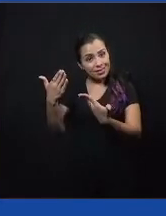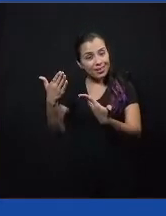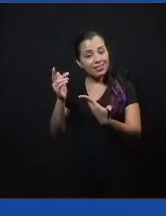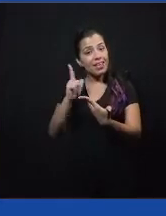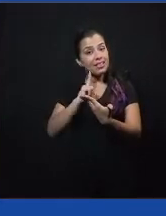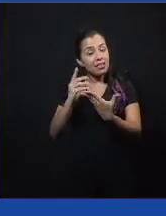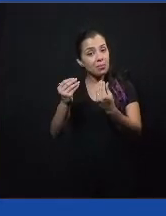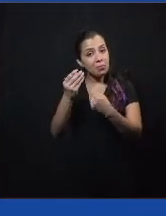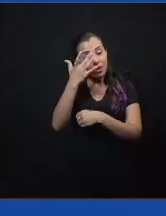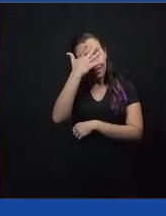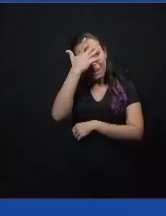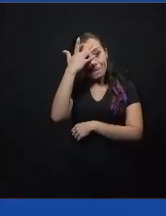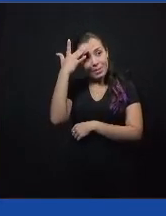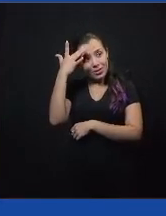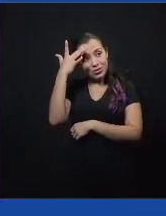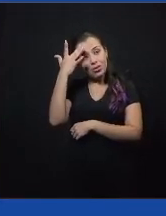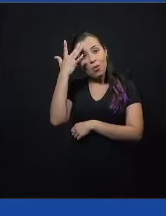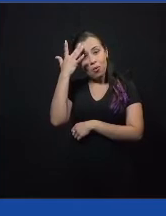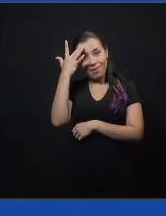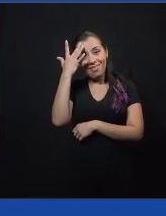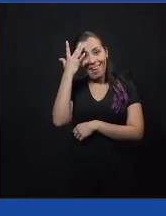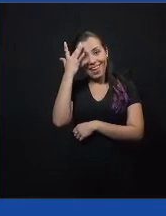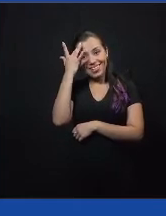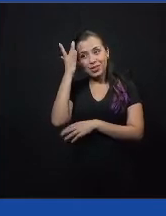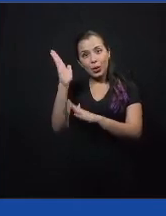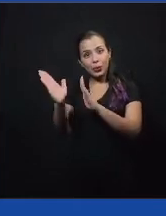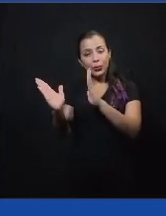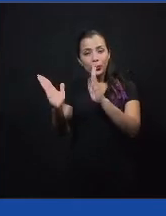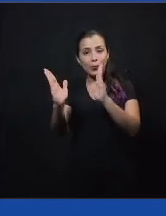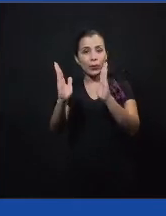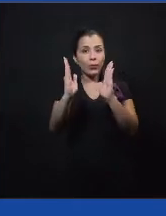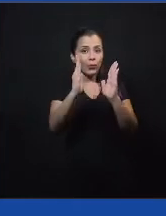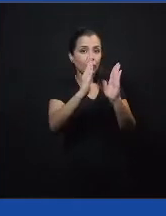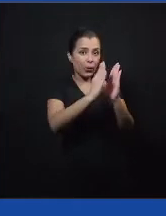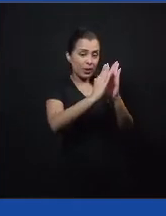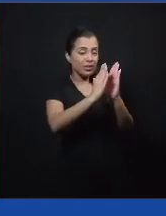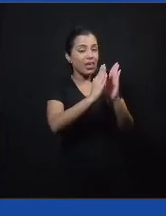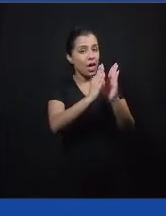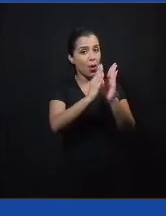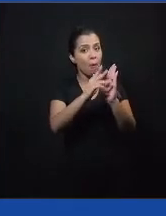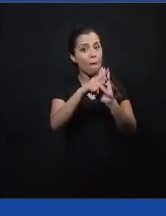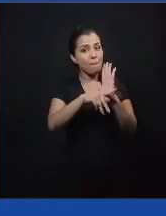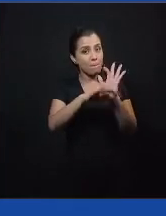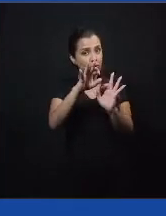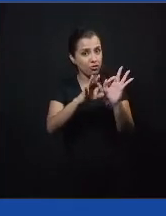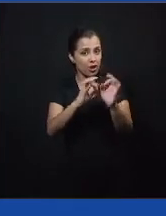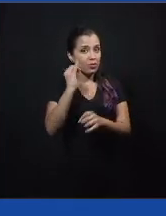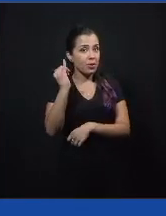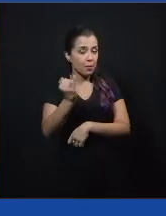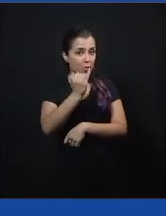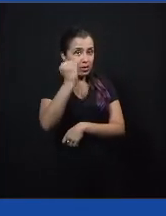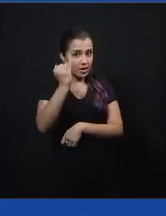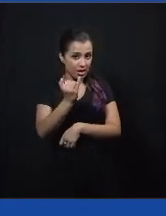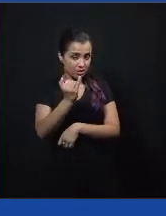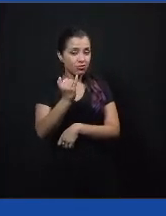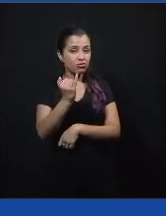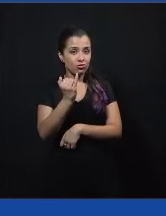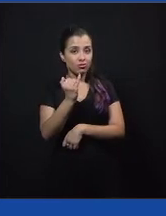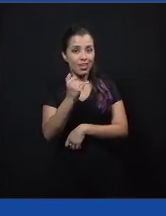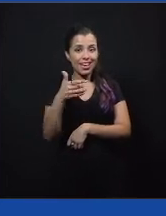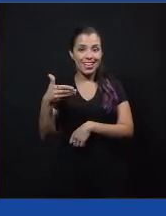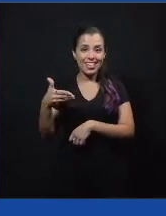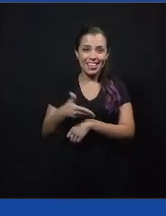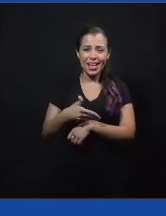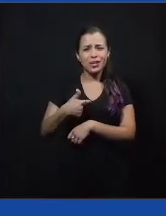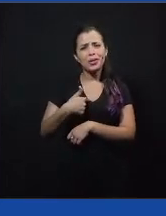muita gente super importante para esse projeto, que compôs todo esse arranjo que está nesse vídeo. Eu não vou